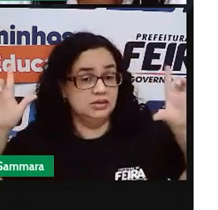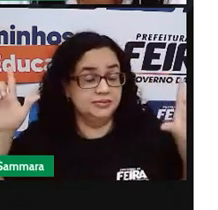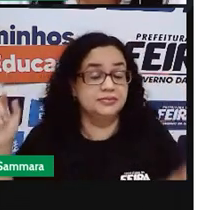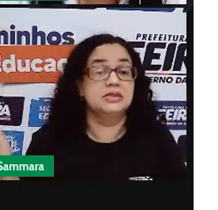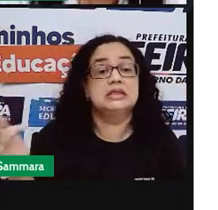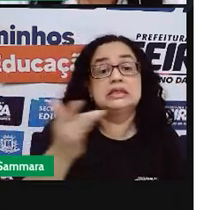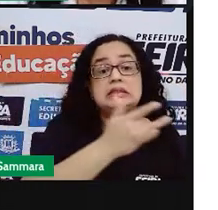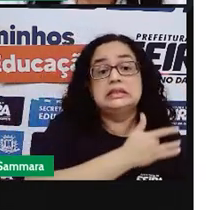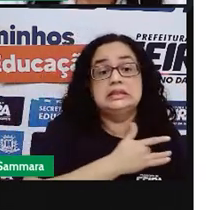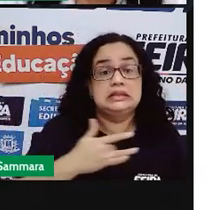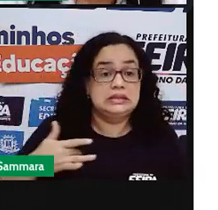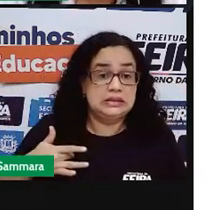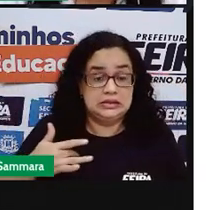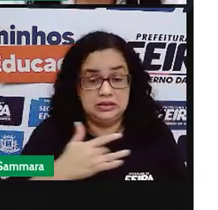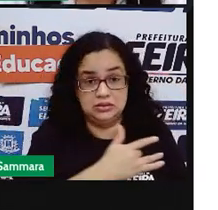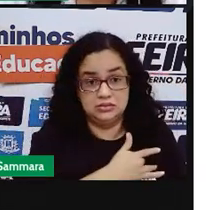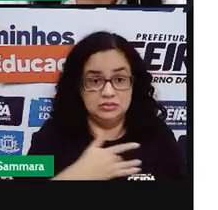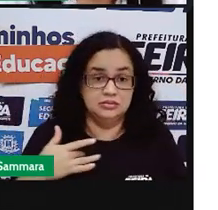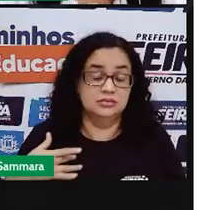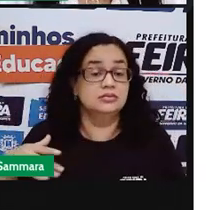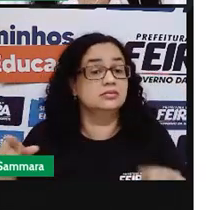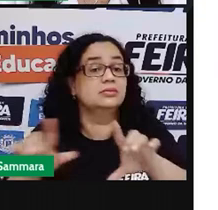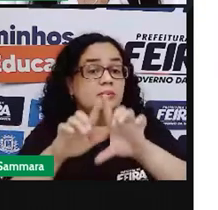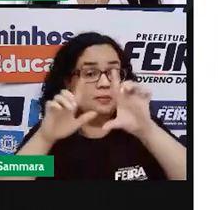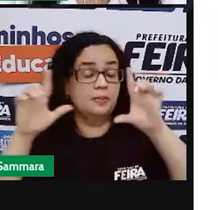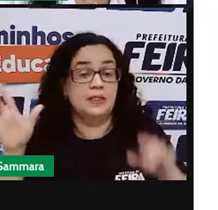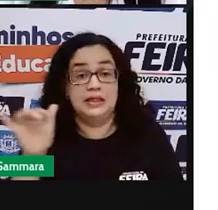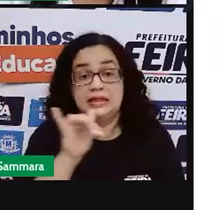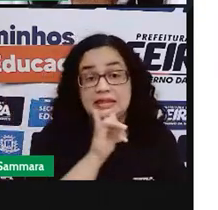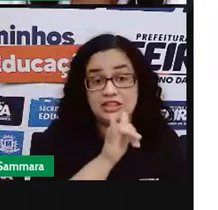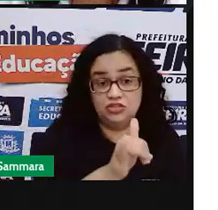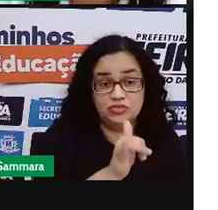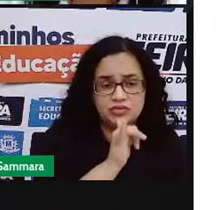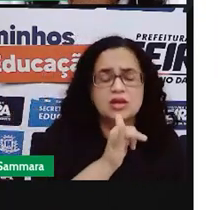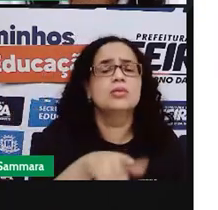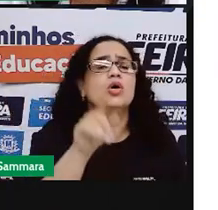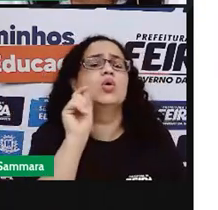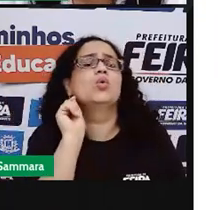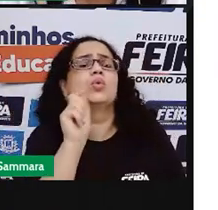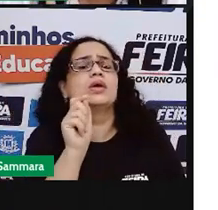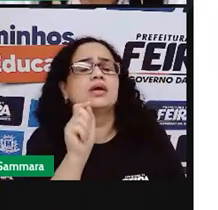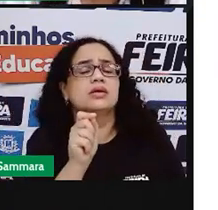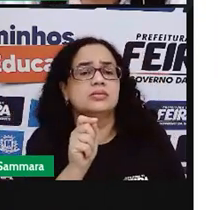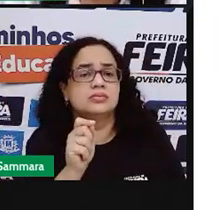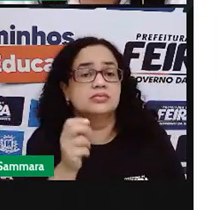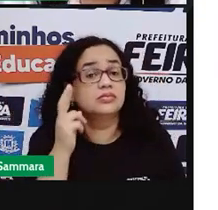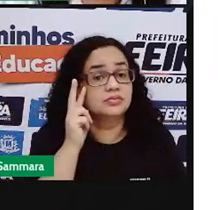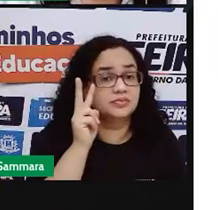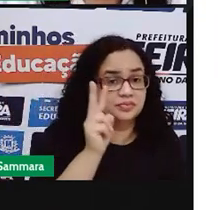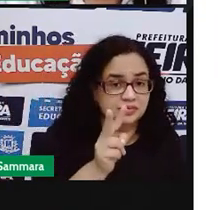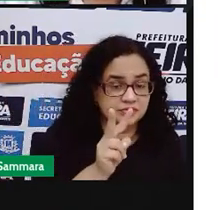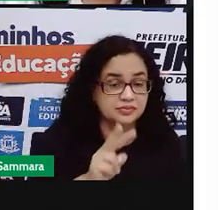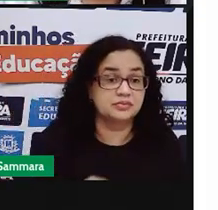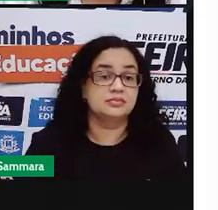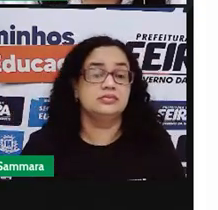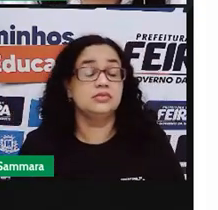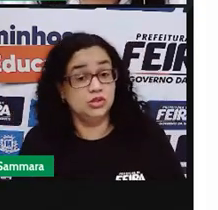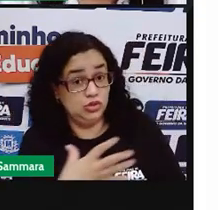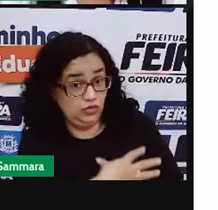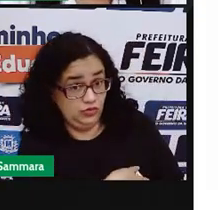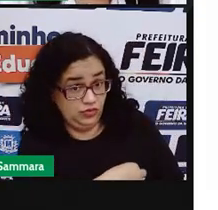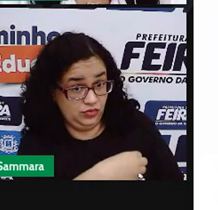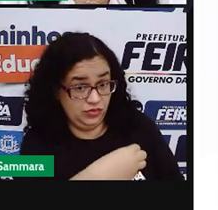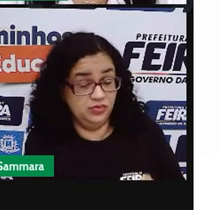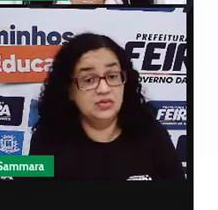Saúde. Esse cartaz informa o que para a gente? Vamos ver? O seu filho